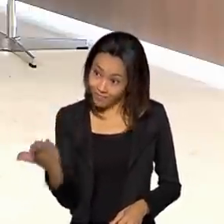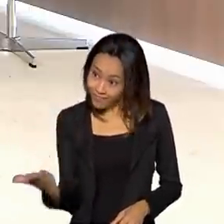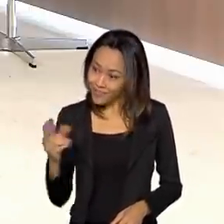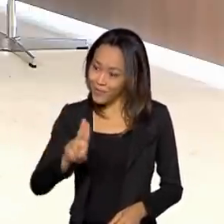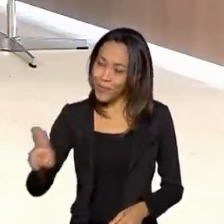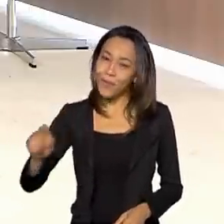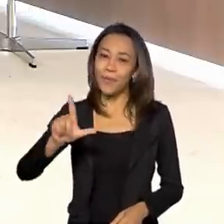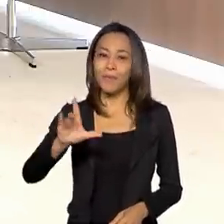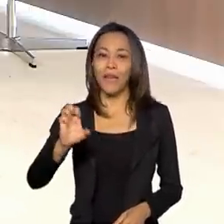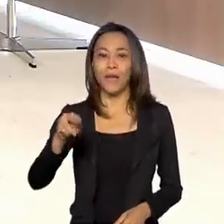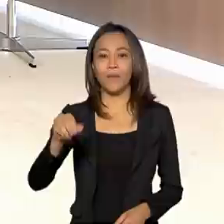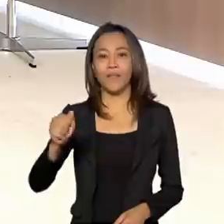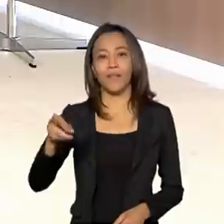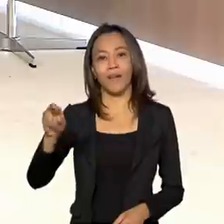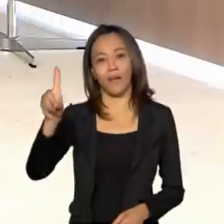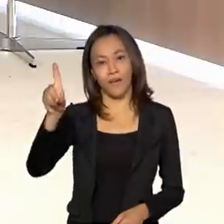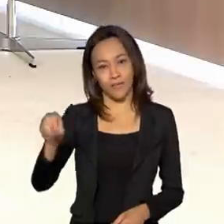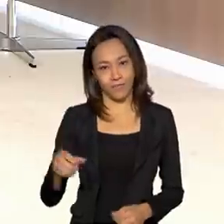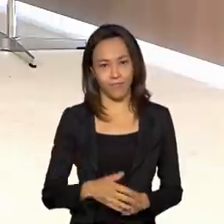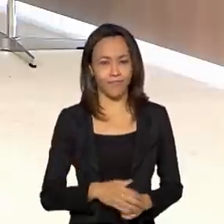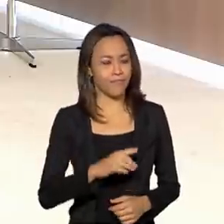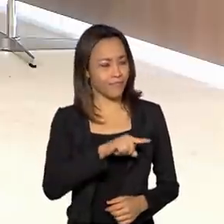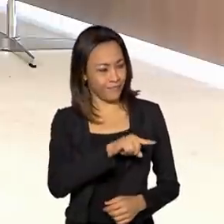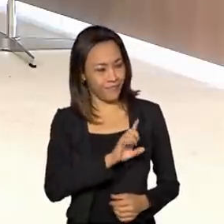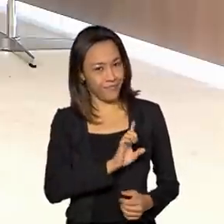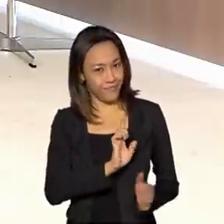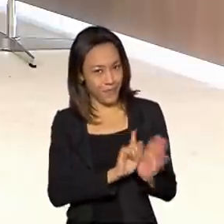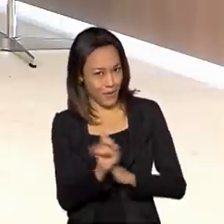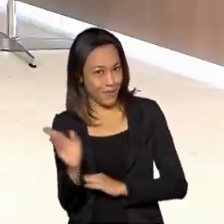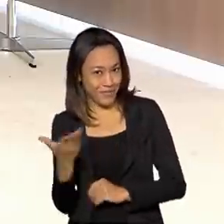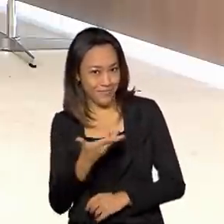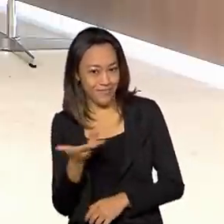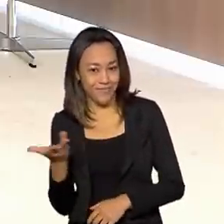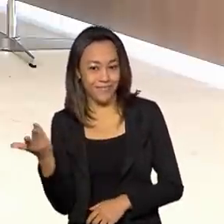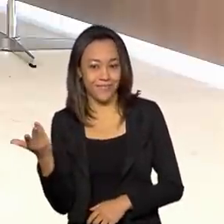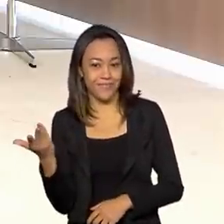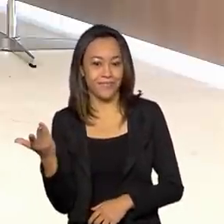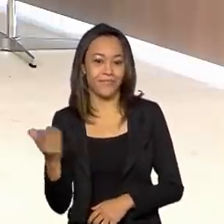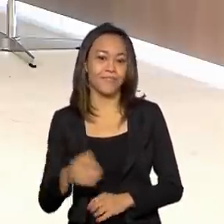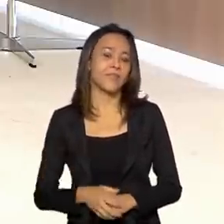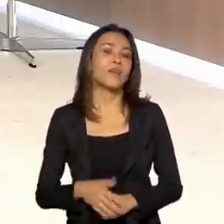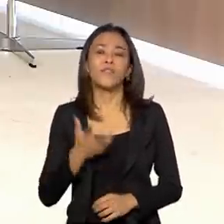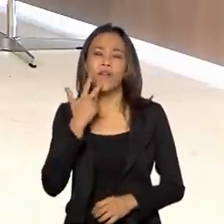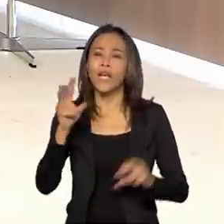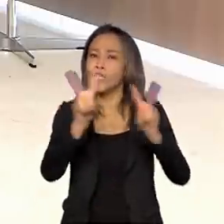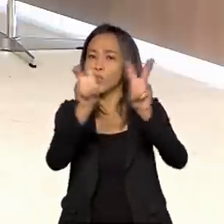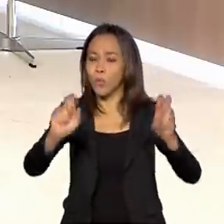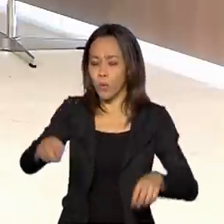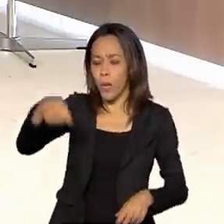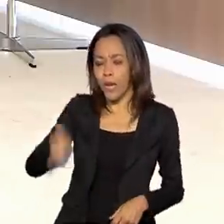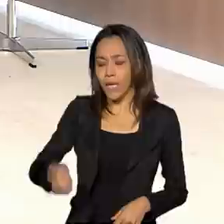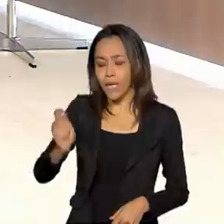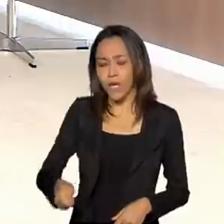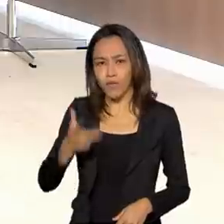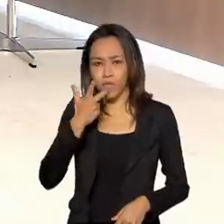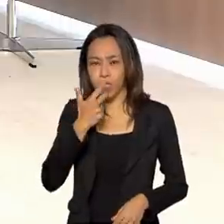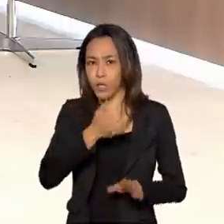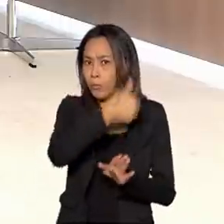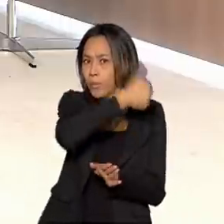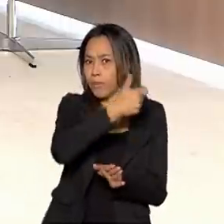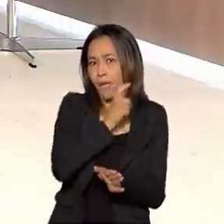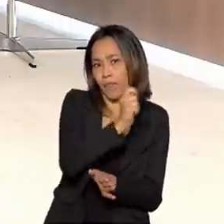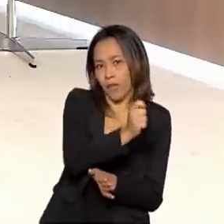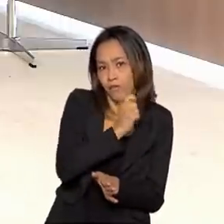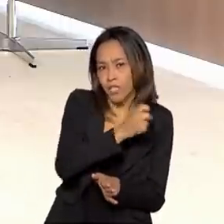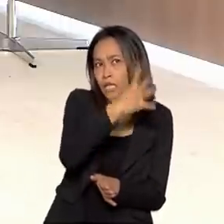Euler de Moraes. Mas, Cati, passa a pergunta então para o presidente. puxar um pouquinho mais do leilão. No bloco anterior você trouxe bastante detalhe,